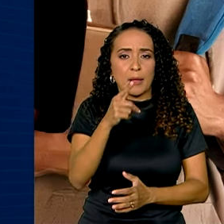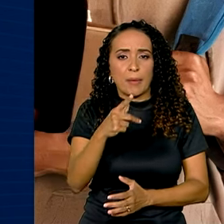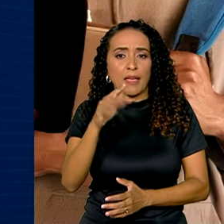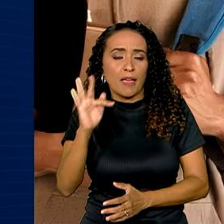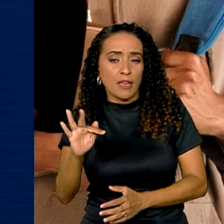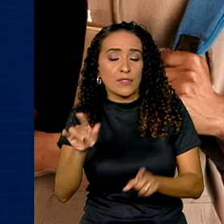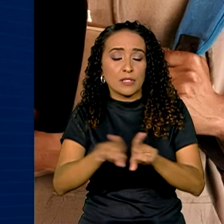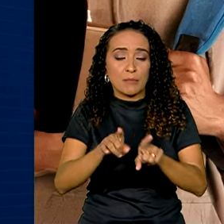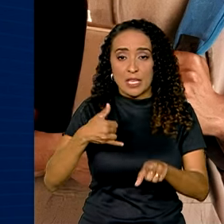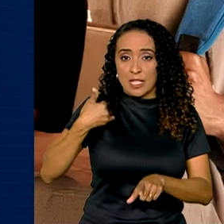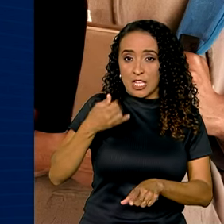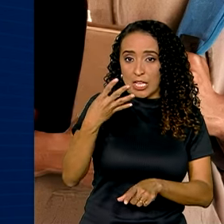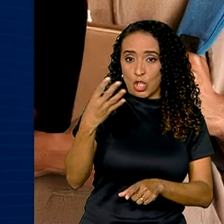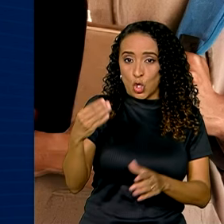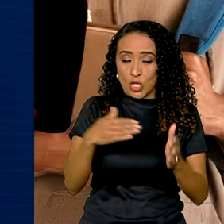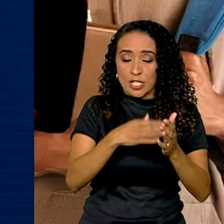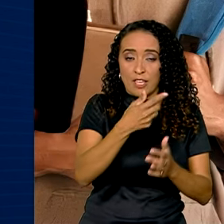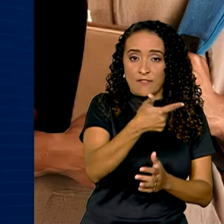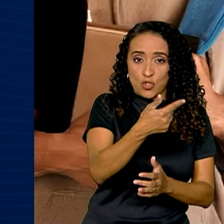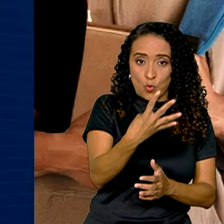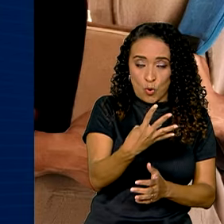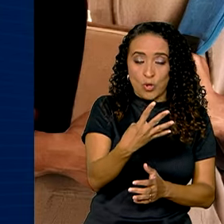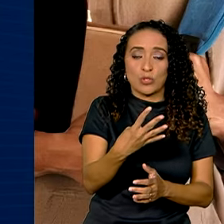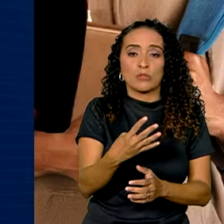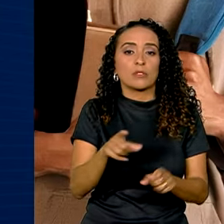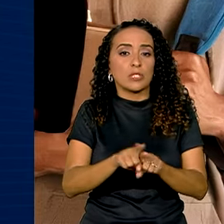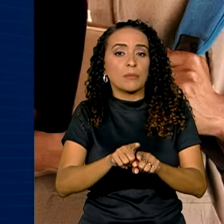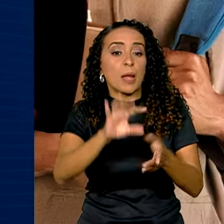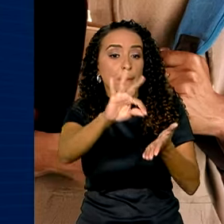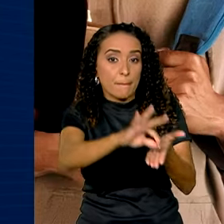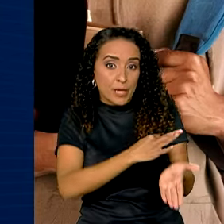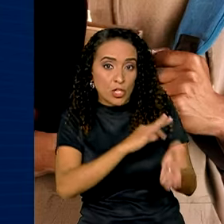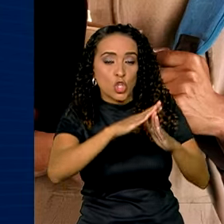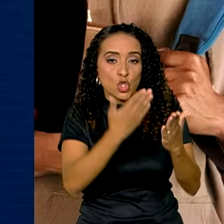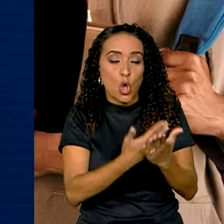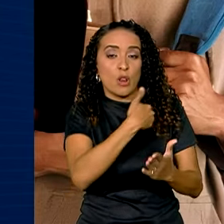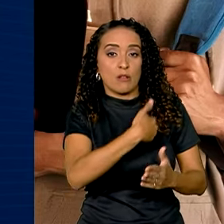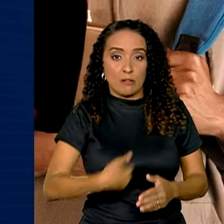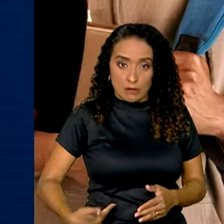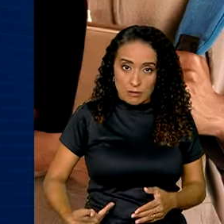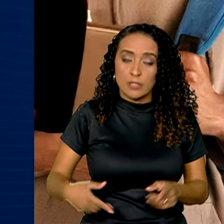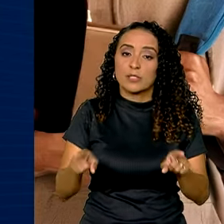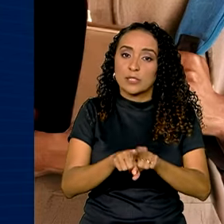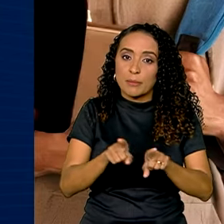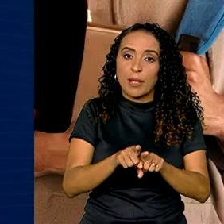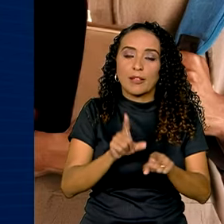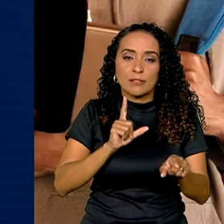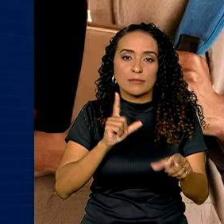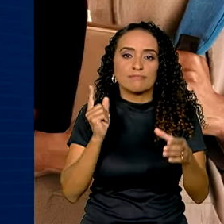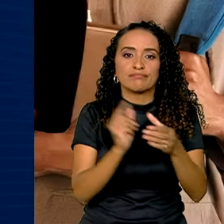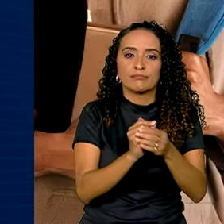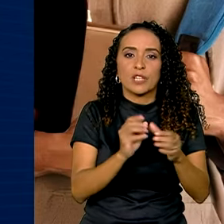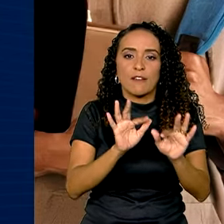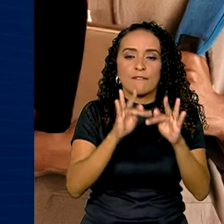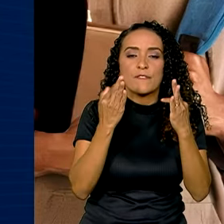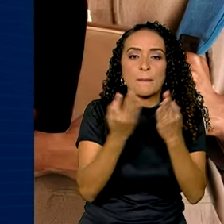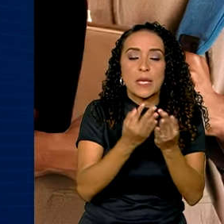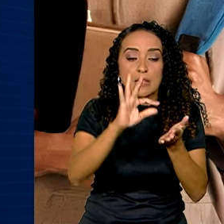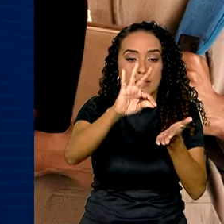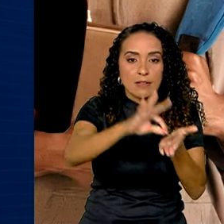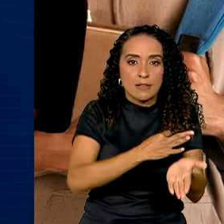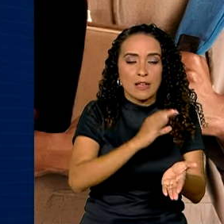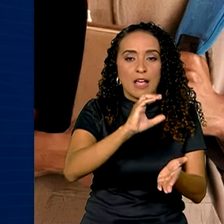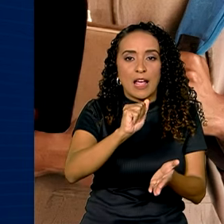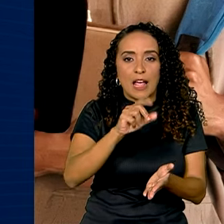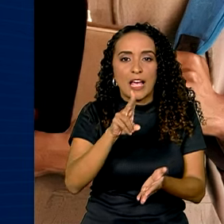idade entre 14 e 24 anos, estar matriculado em escola pública e ser integrante de famílias inscritas